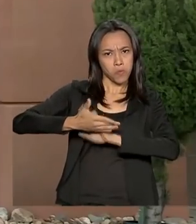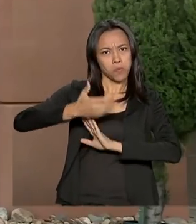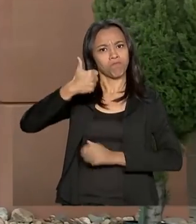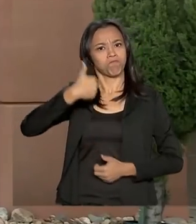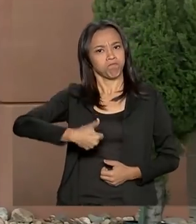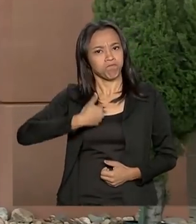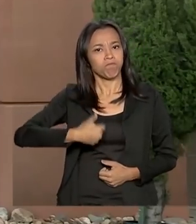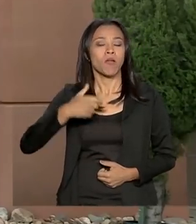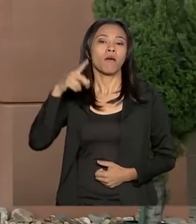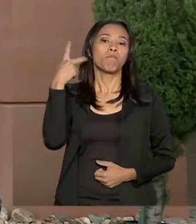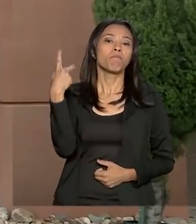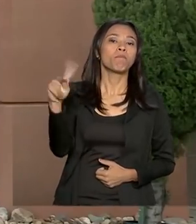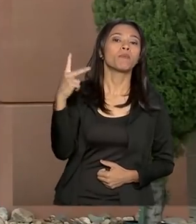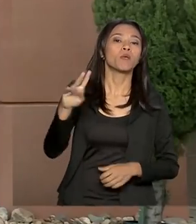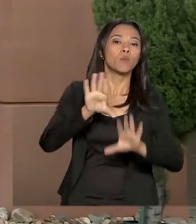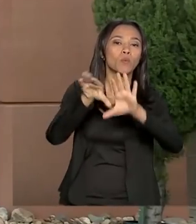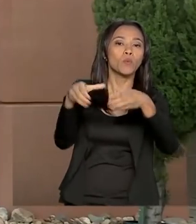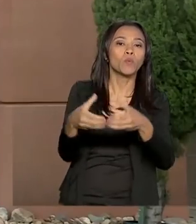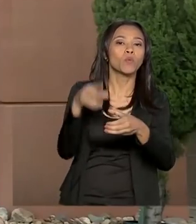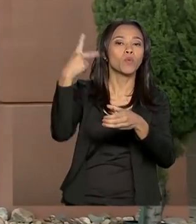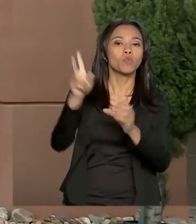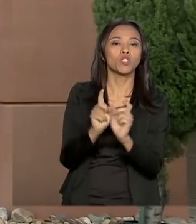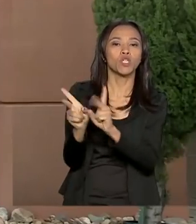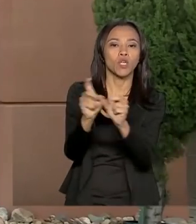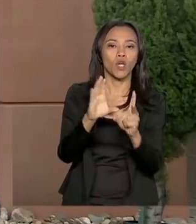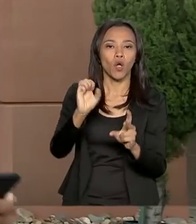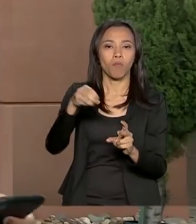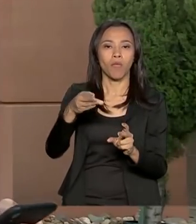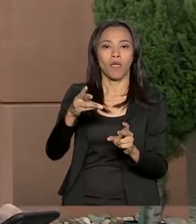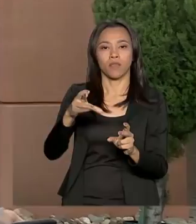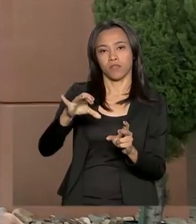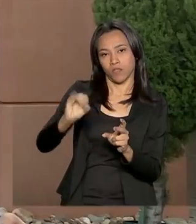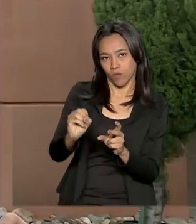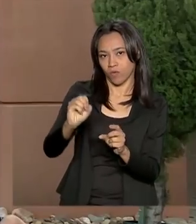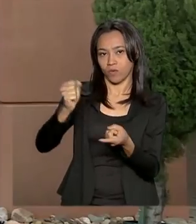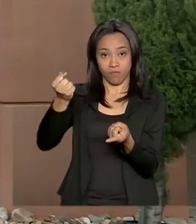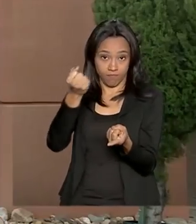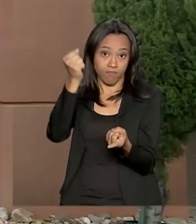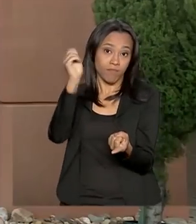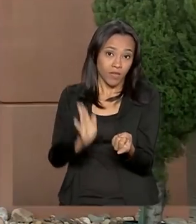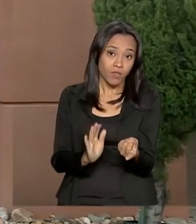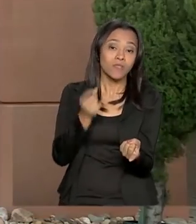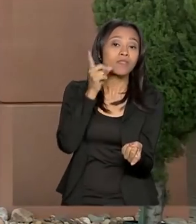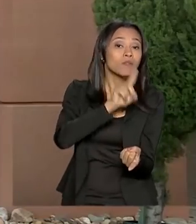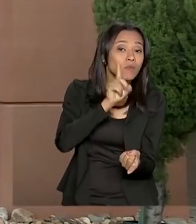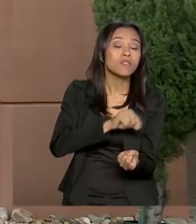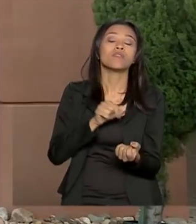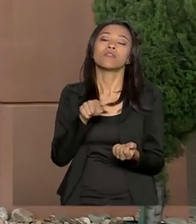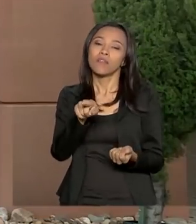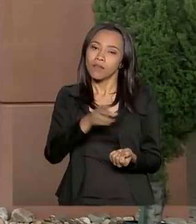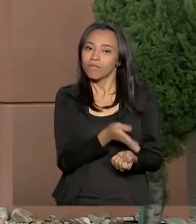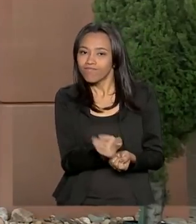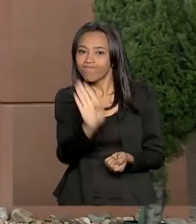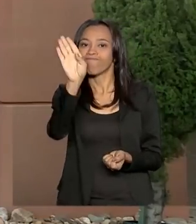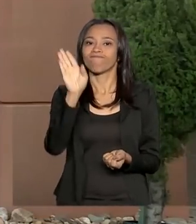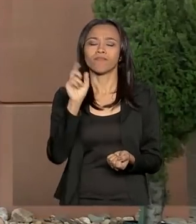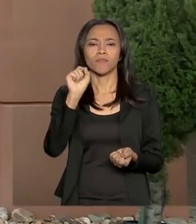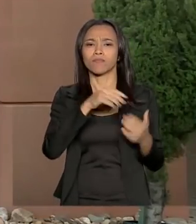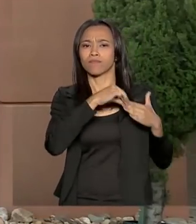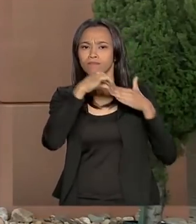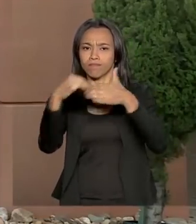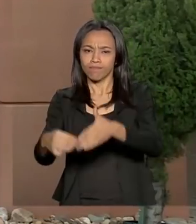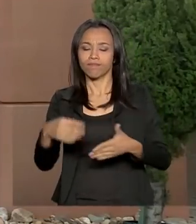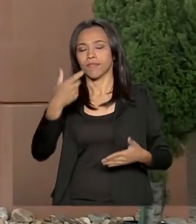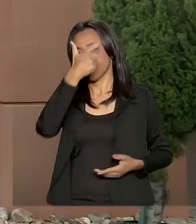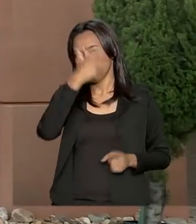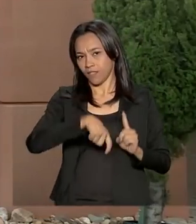Câmara de Comércio Brasil-Estados Unidos. Acompanham o presidente Jair Bolsonaro, nesta visita aos Estados Unidos, os ministros das